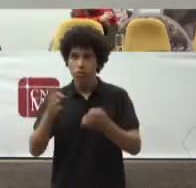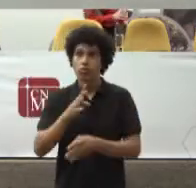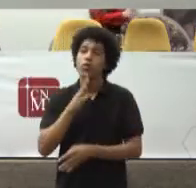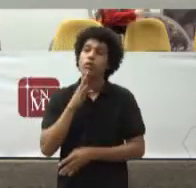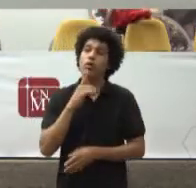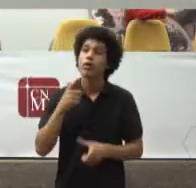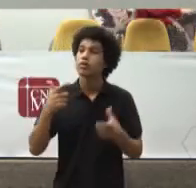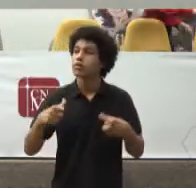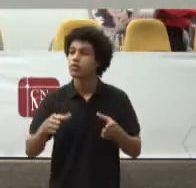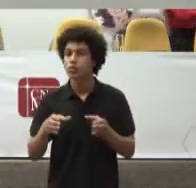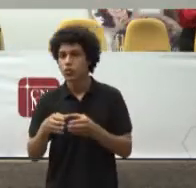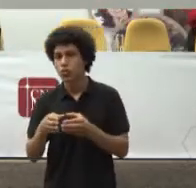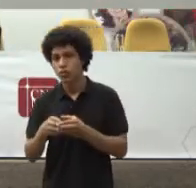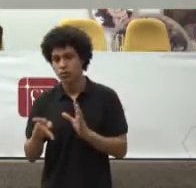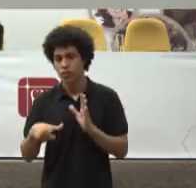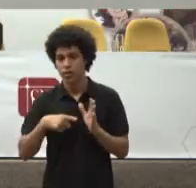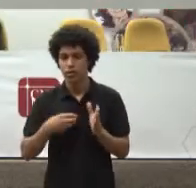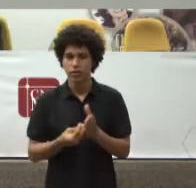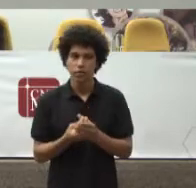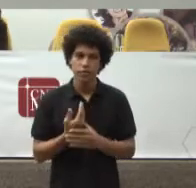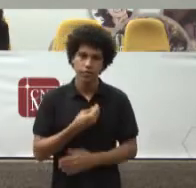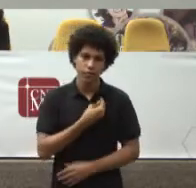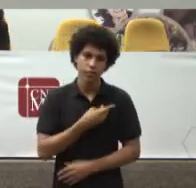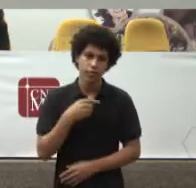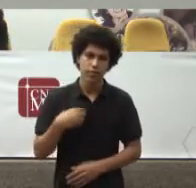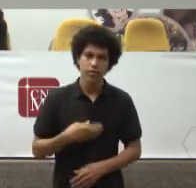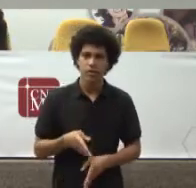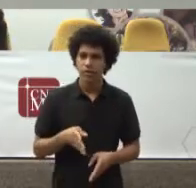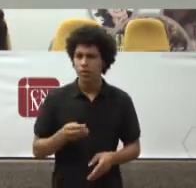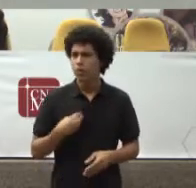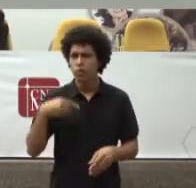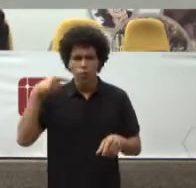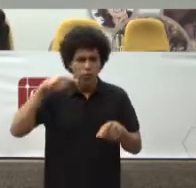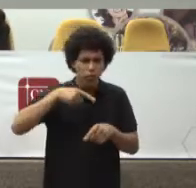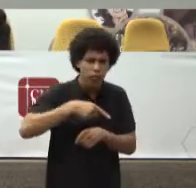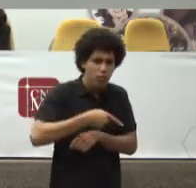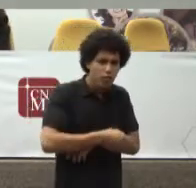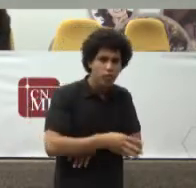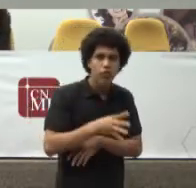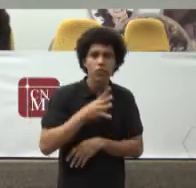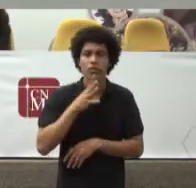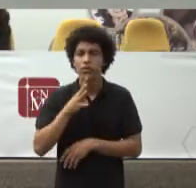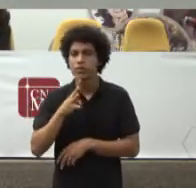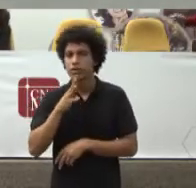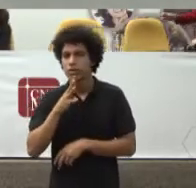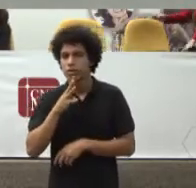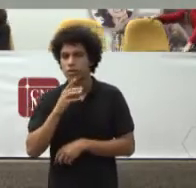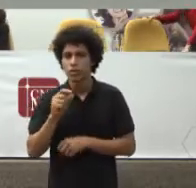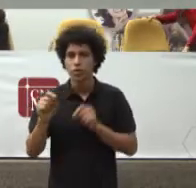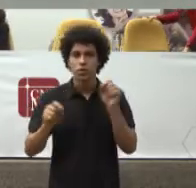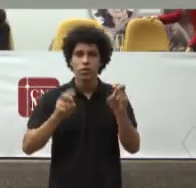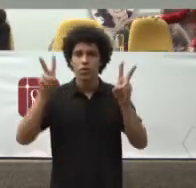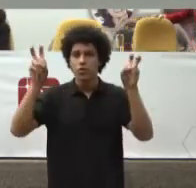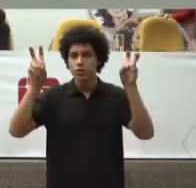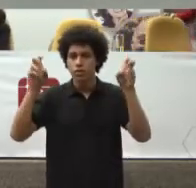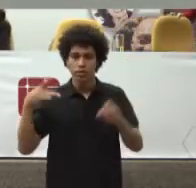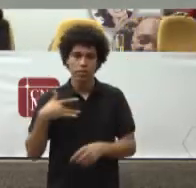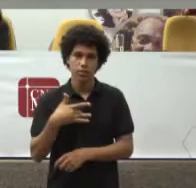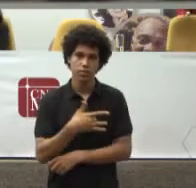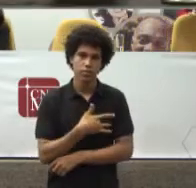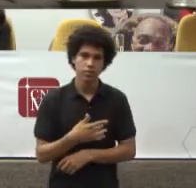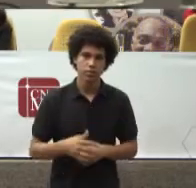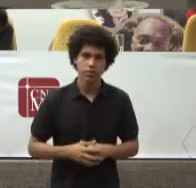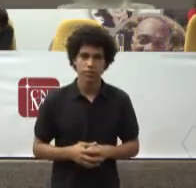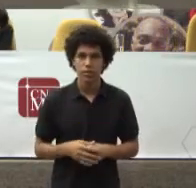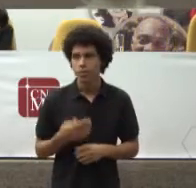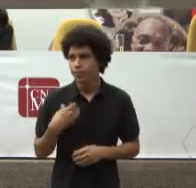Mas um profundo Conhecedor Das questões Relacionadas com a saúde Cumprimentar Cumprimentar A doutora